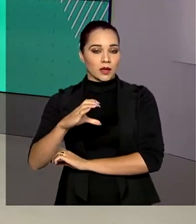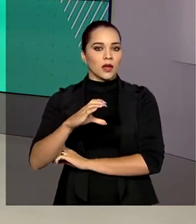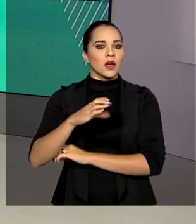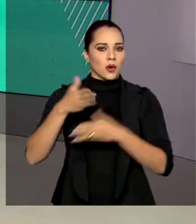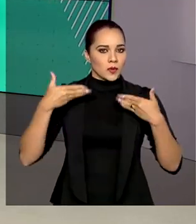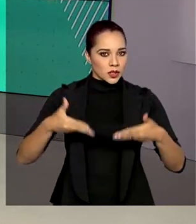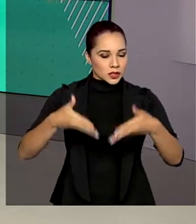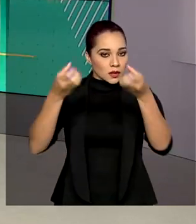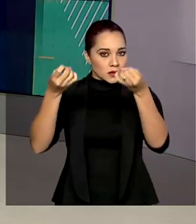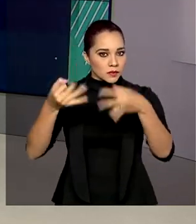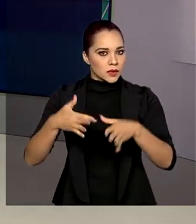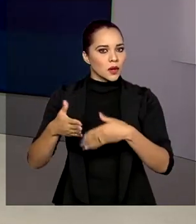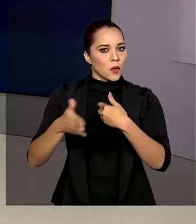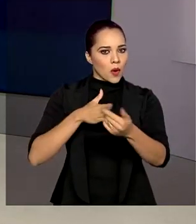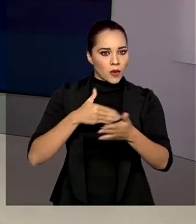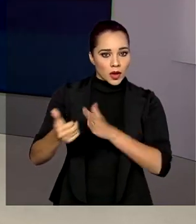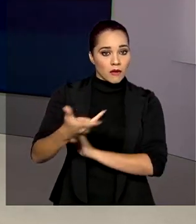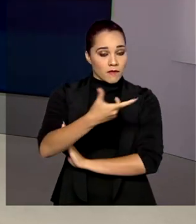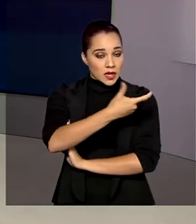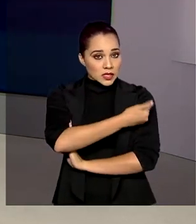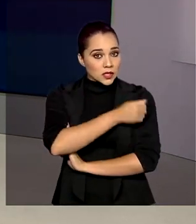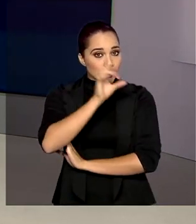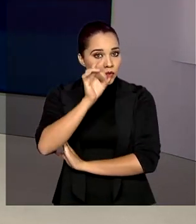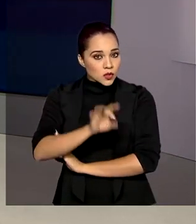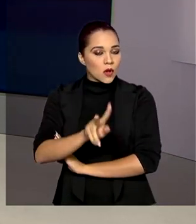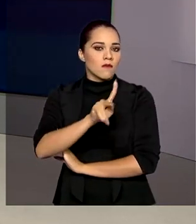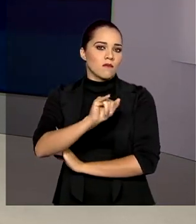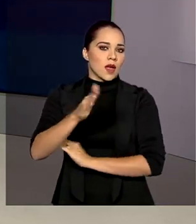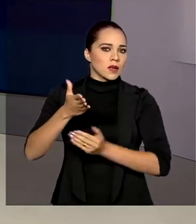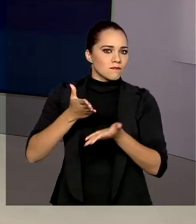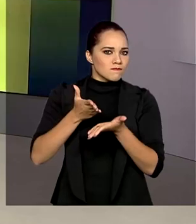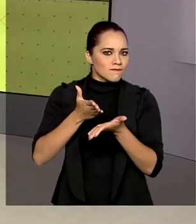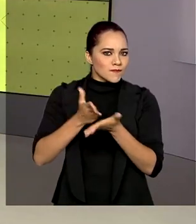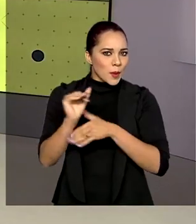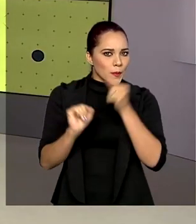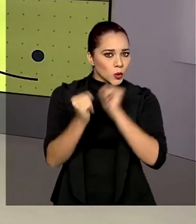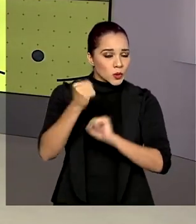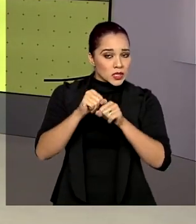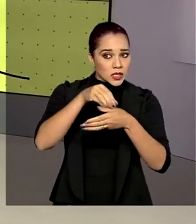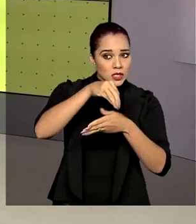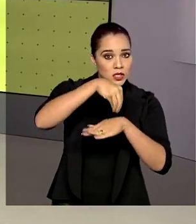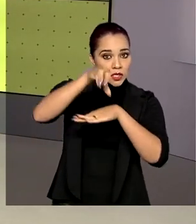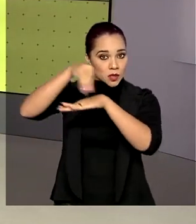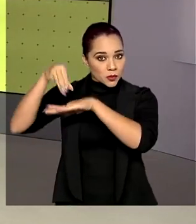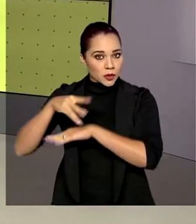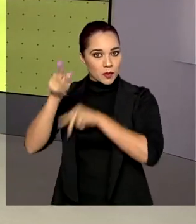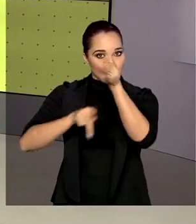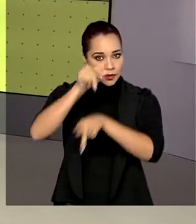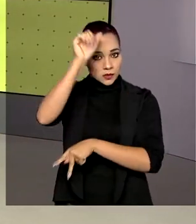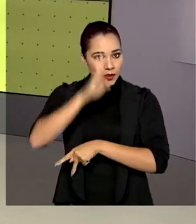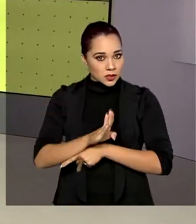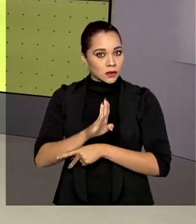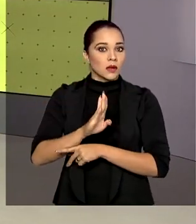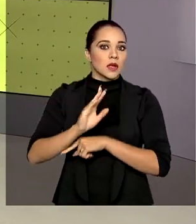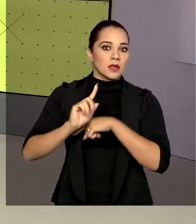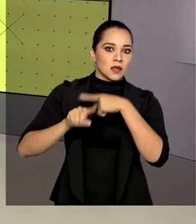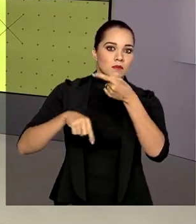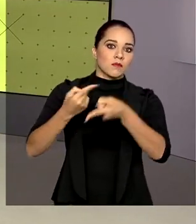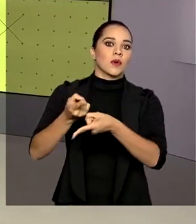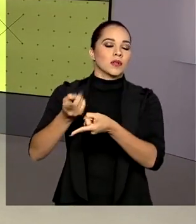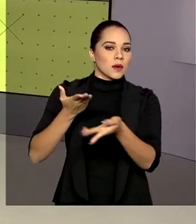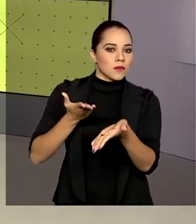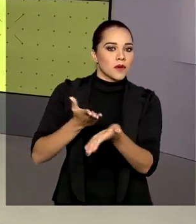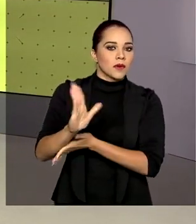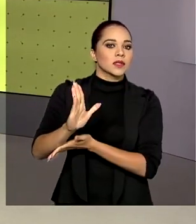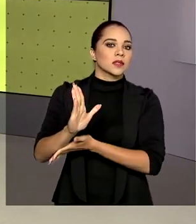esclarece que qualquer vacina só será autorizada e produzida e distribuída à população brasileira após